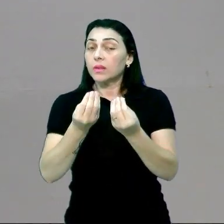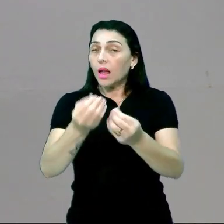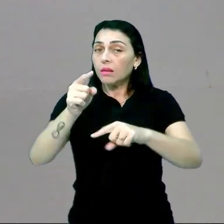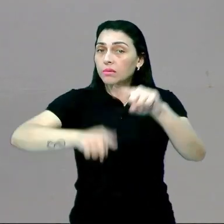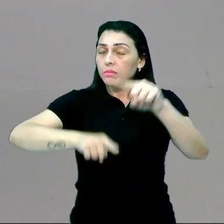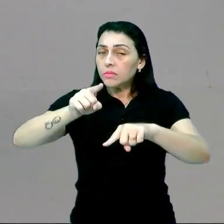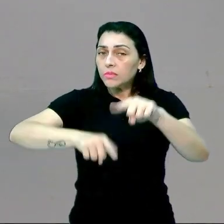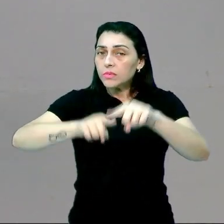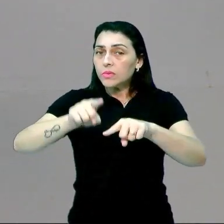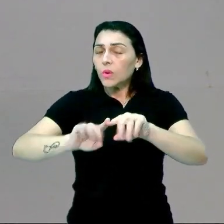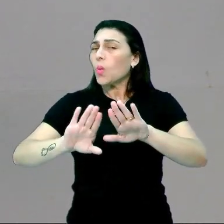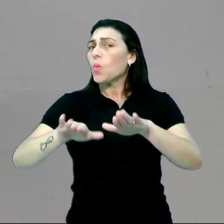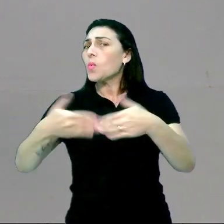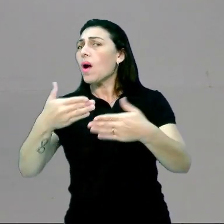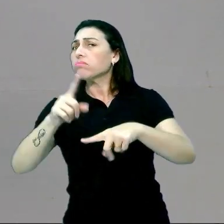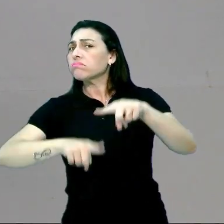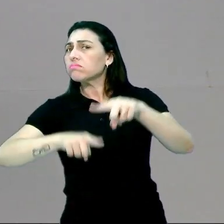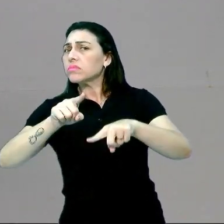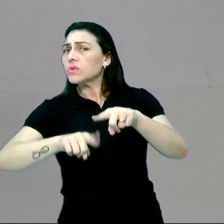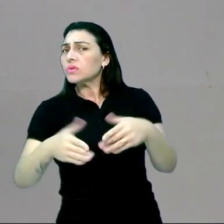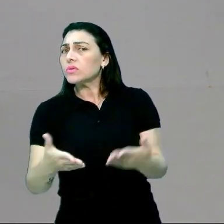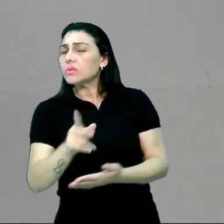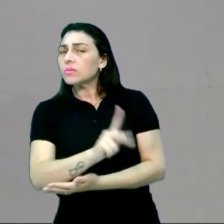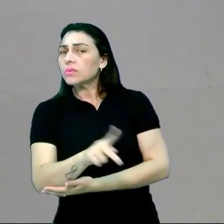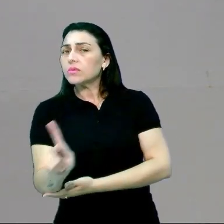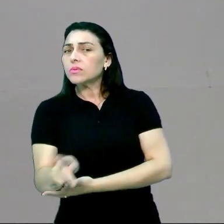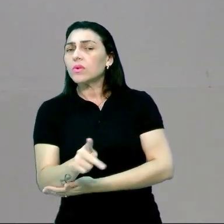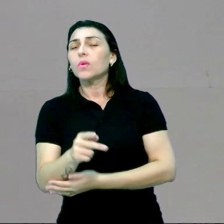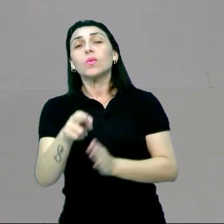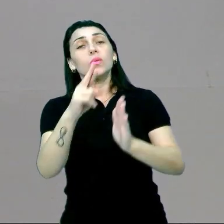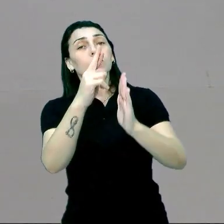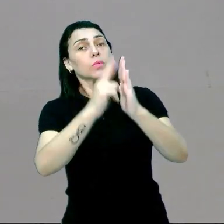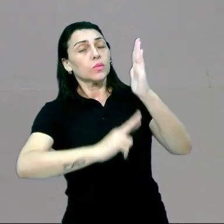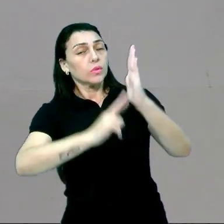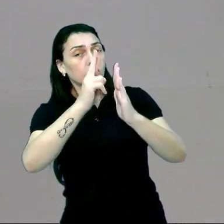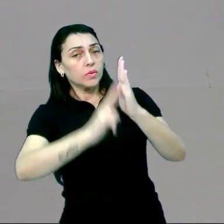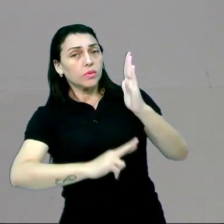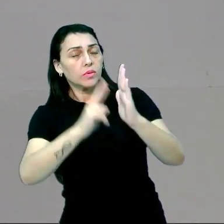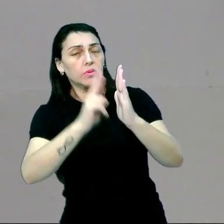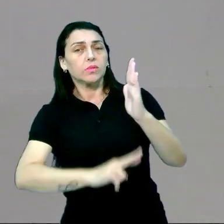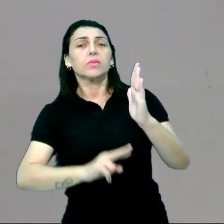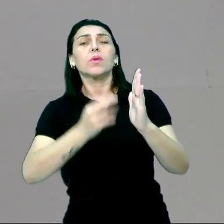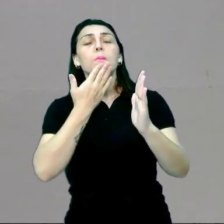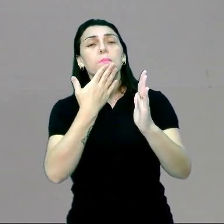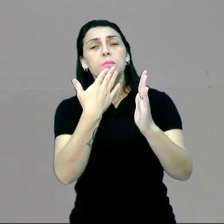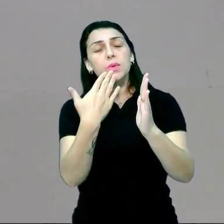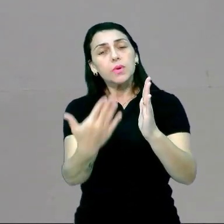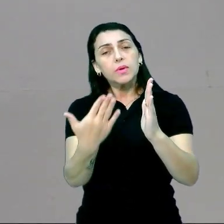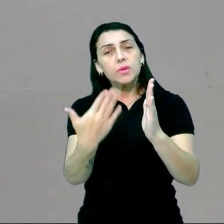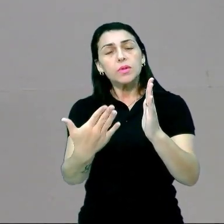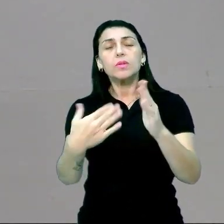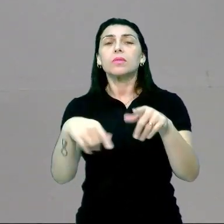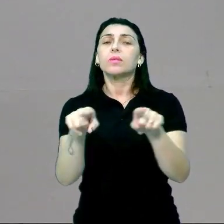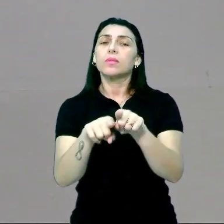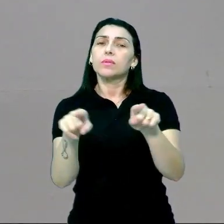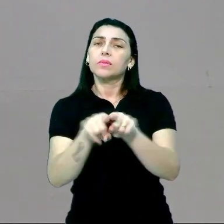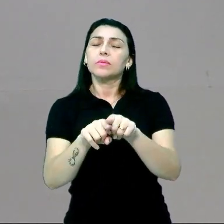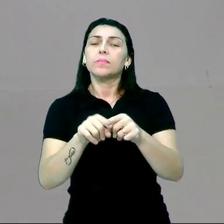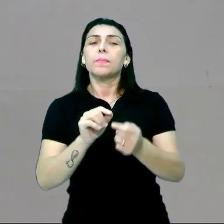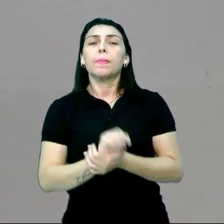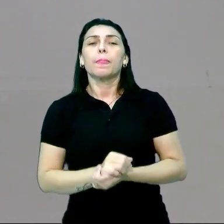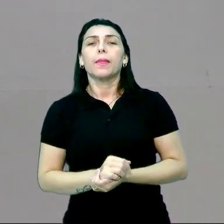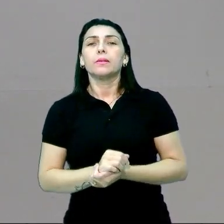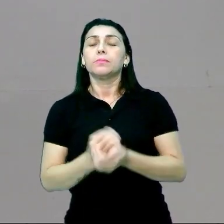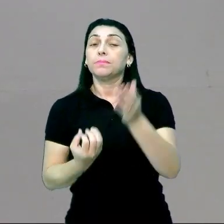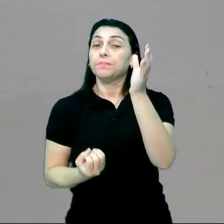produtos. E que produtos são esses, professor? Os relatórios? Aquilo que foi solicitado a ele? Enfim,